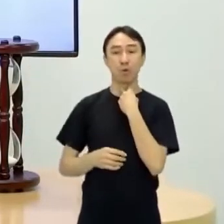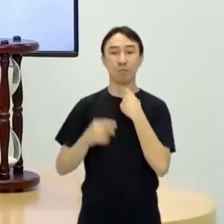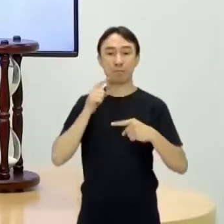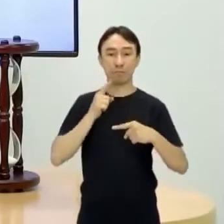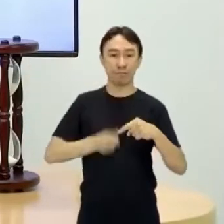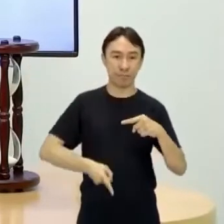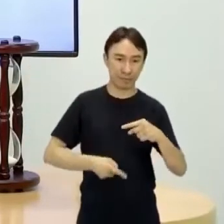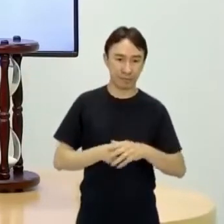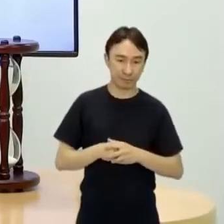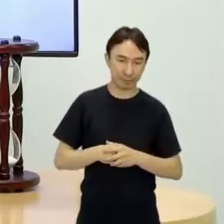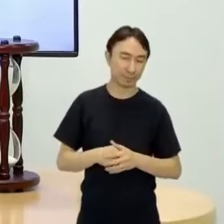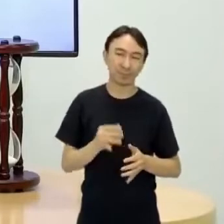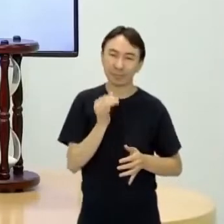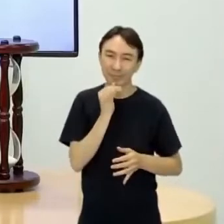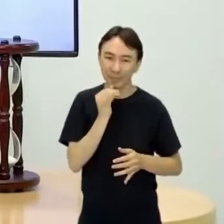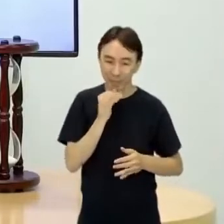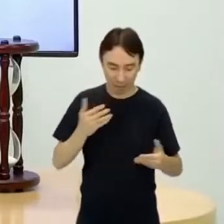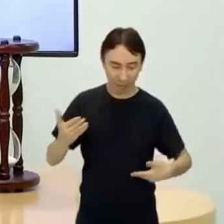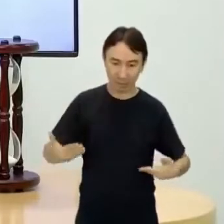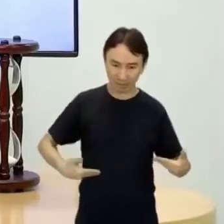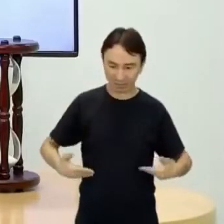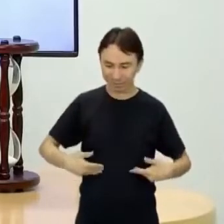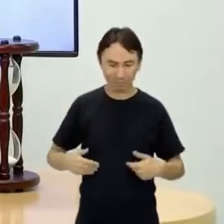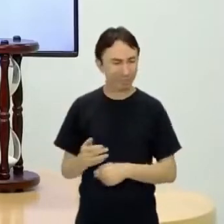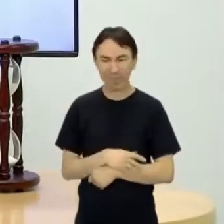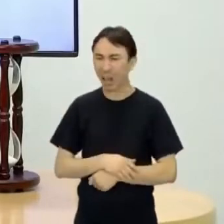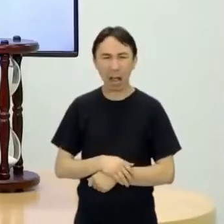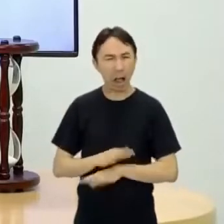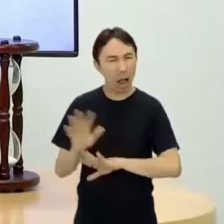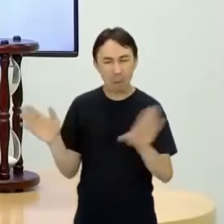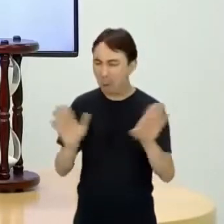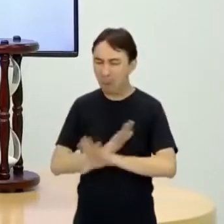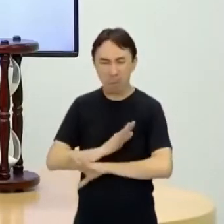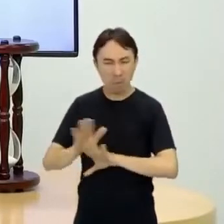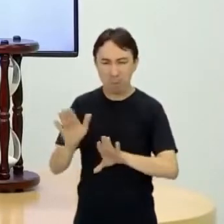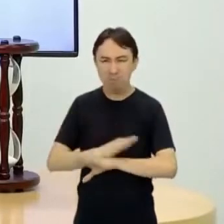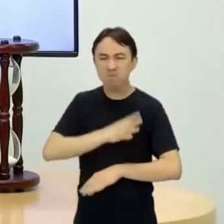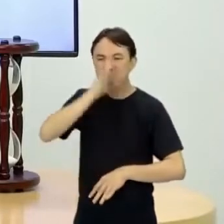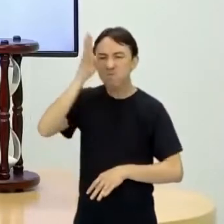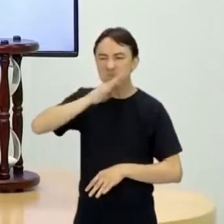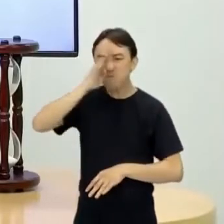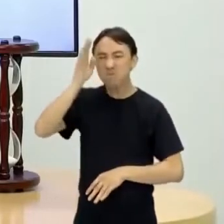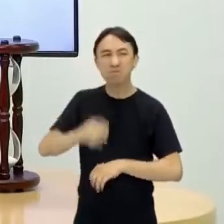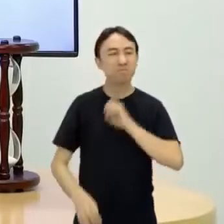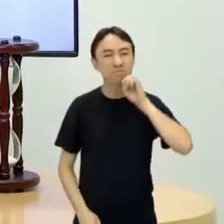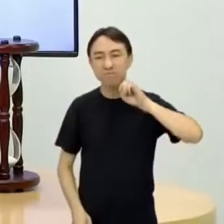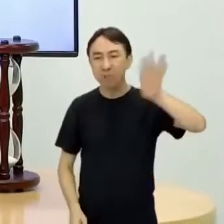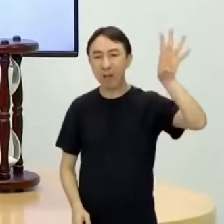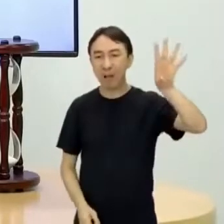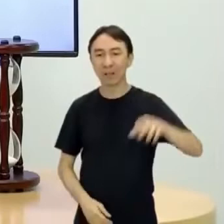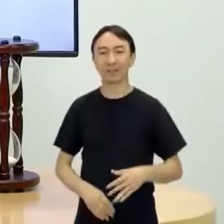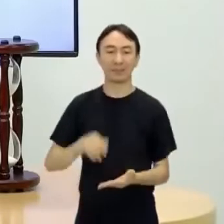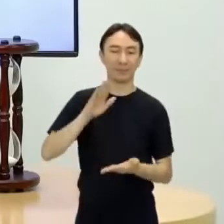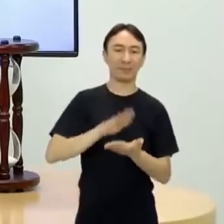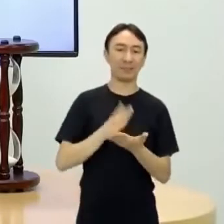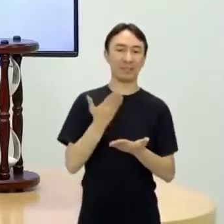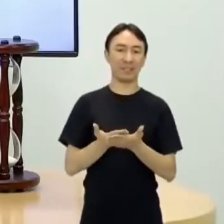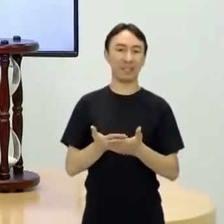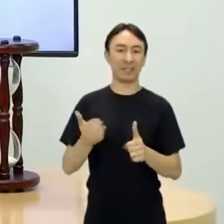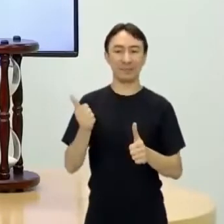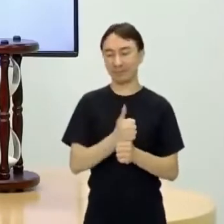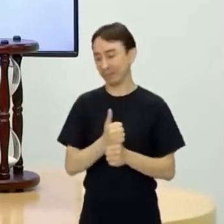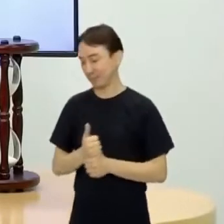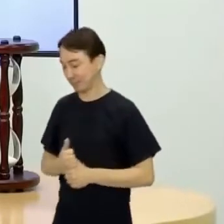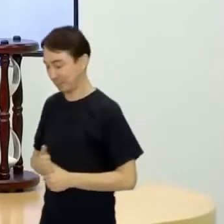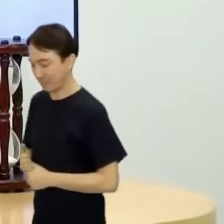ousa sair dessa estrutura, que ele ousa sair daqui do feudo e ele quer ir pra cidade, né? De repente,